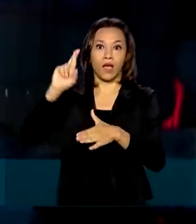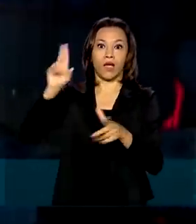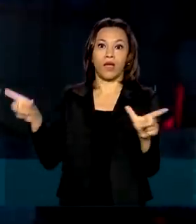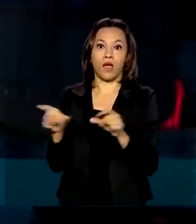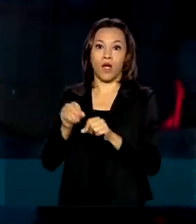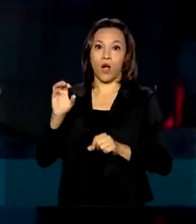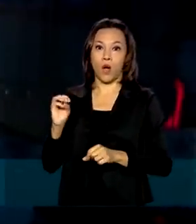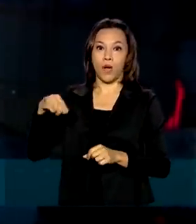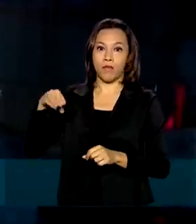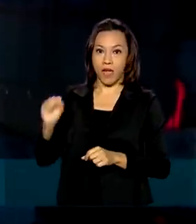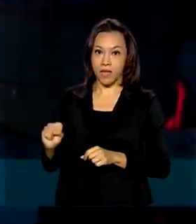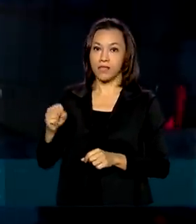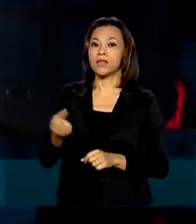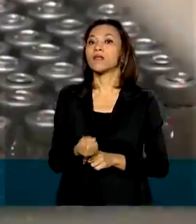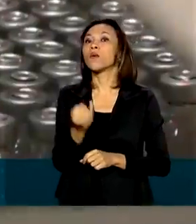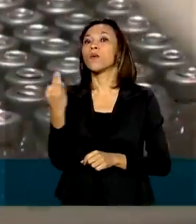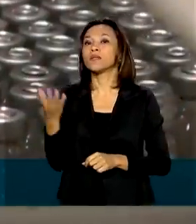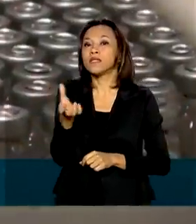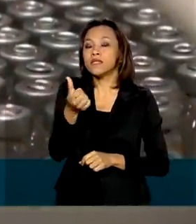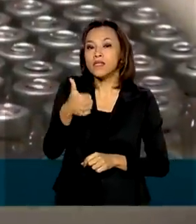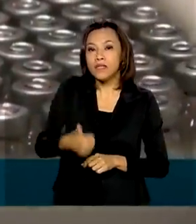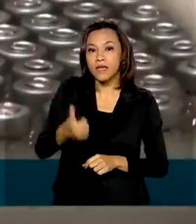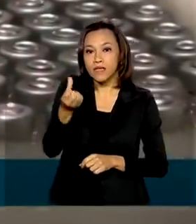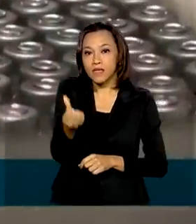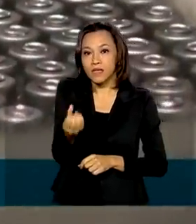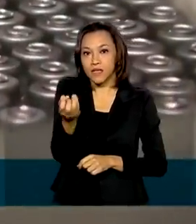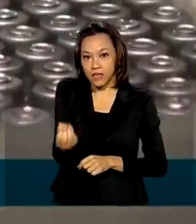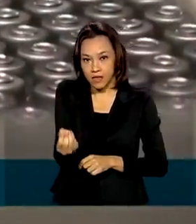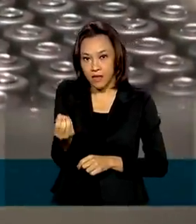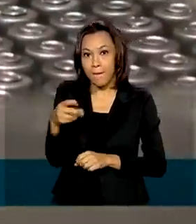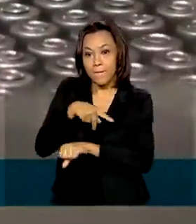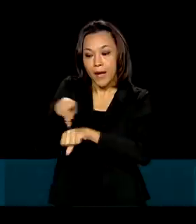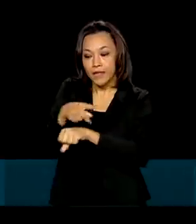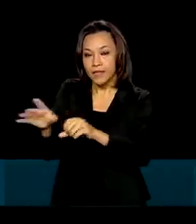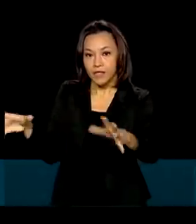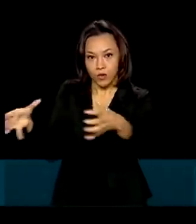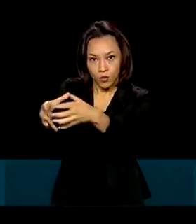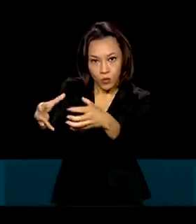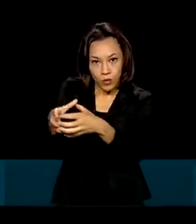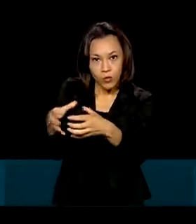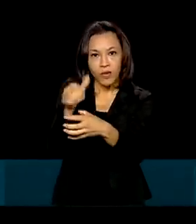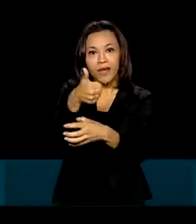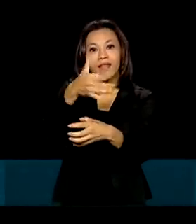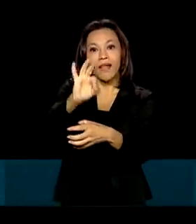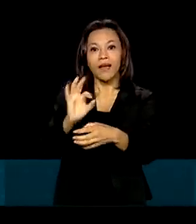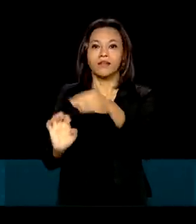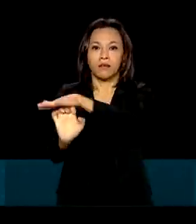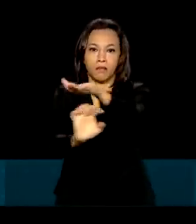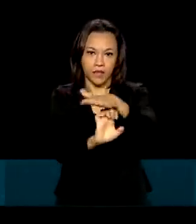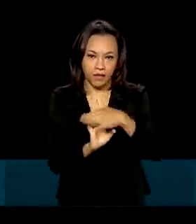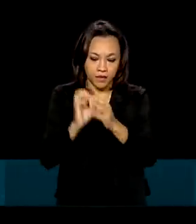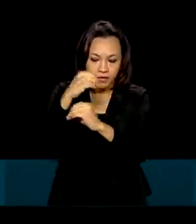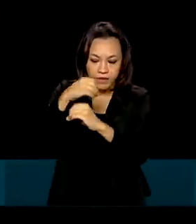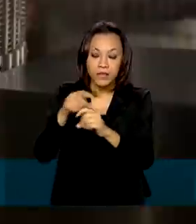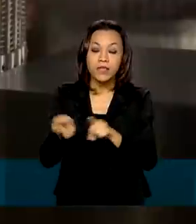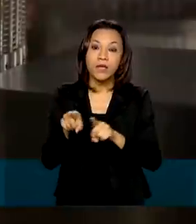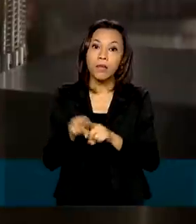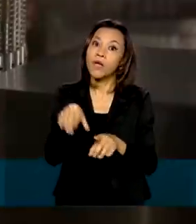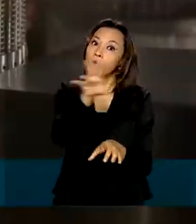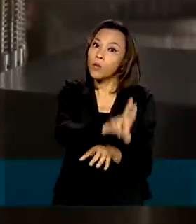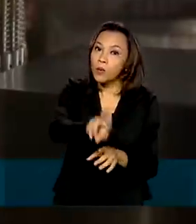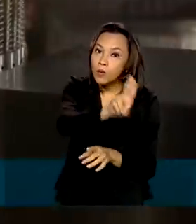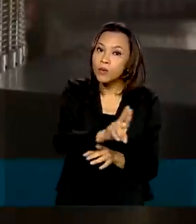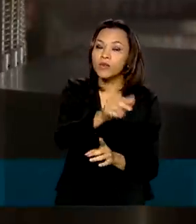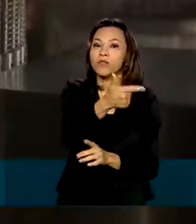reúne 160 países e 10 laboratórios. Há ainda a possibilidade de utilização da vacina russa,